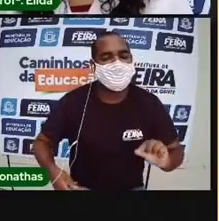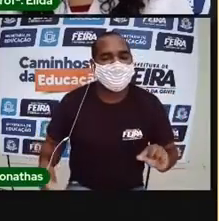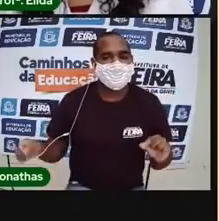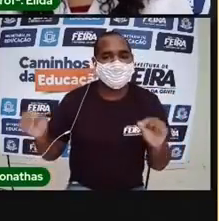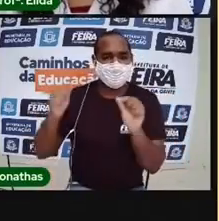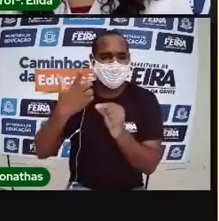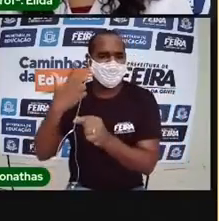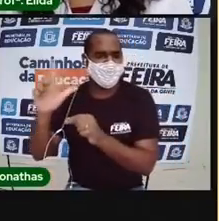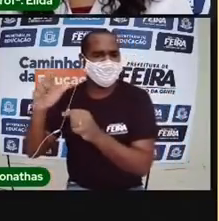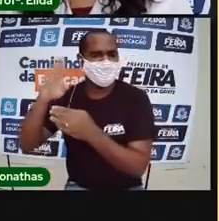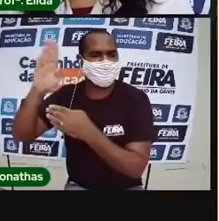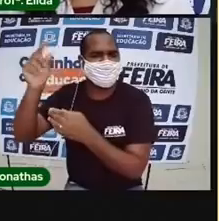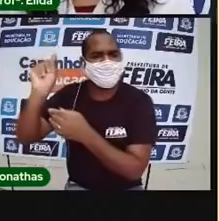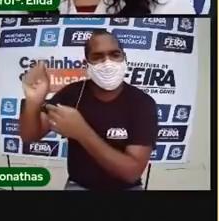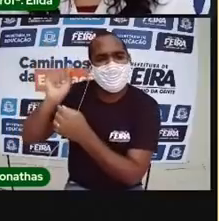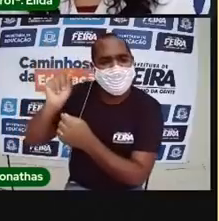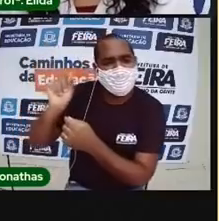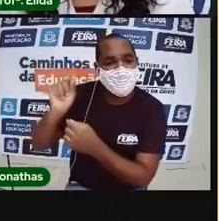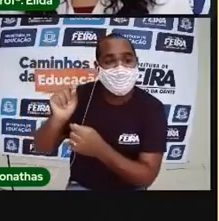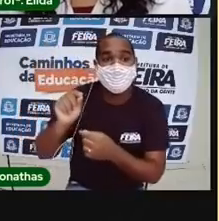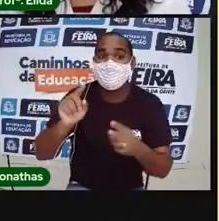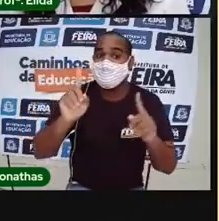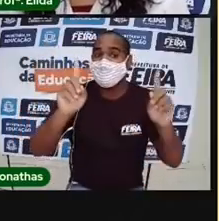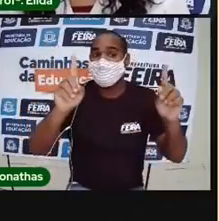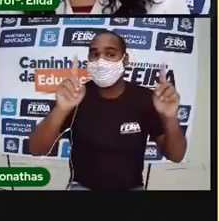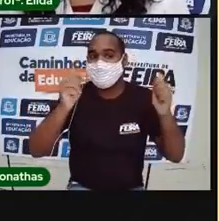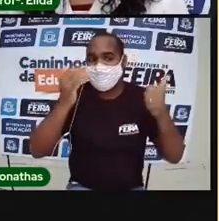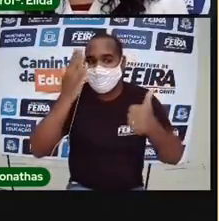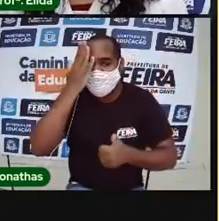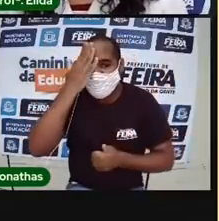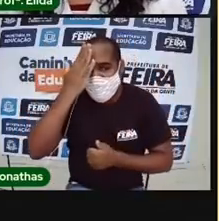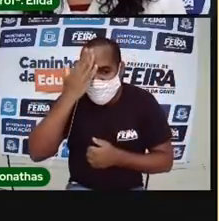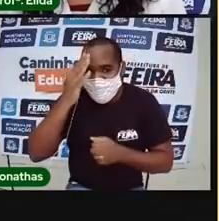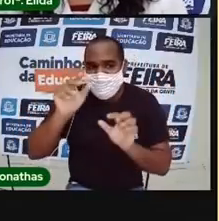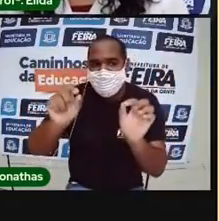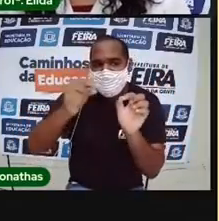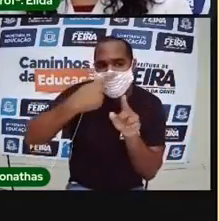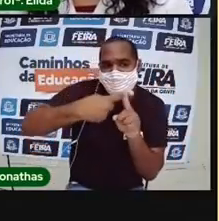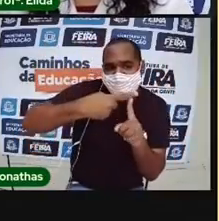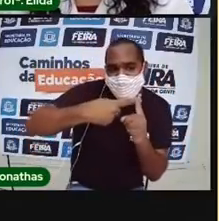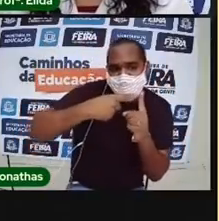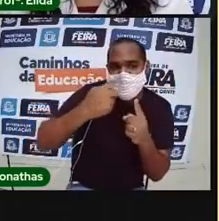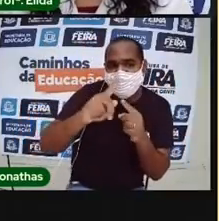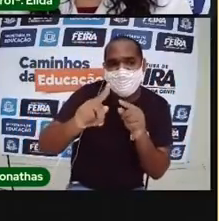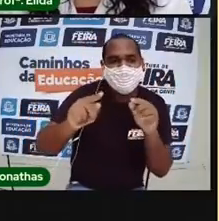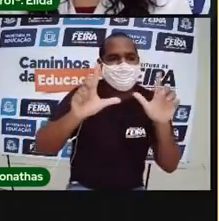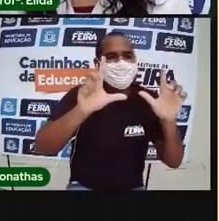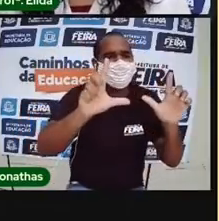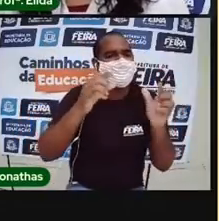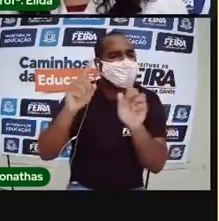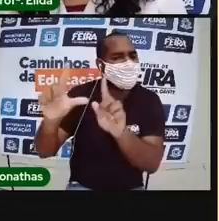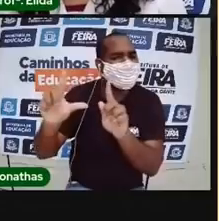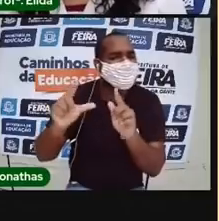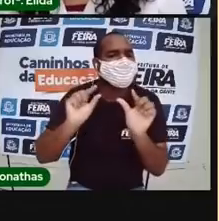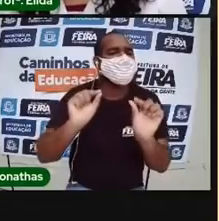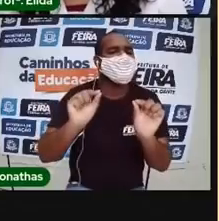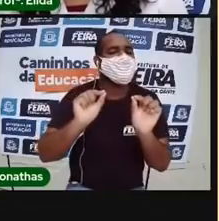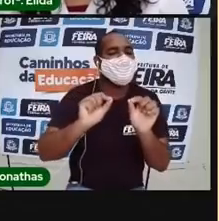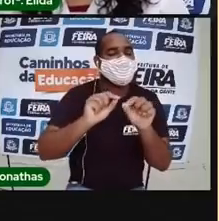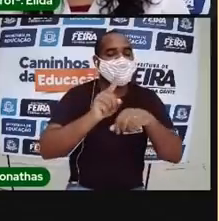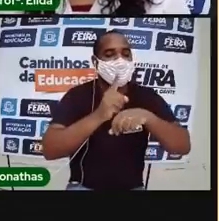Quem sabe isso? E você sabe para que que esses objetos servem? O